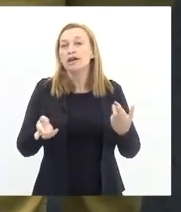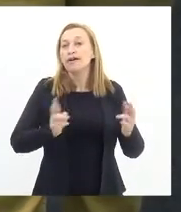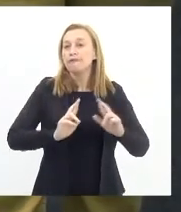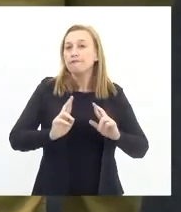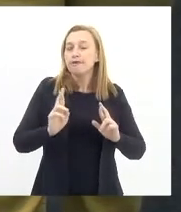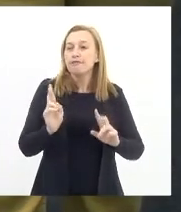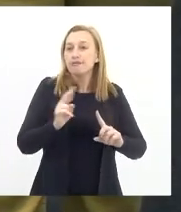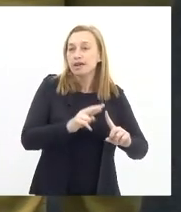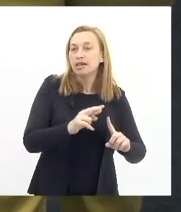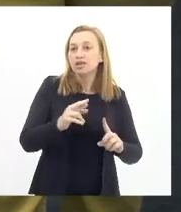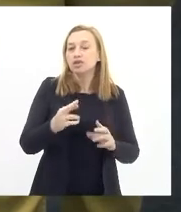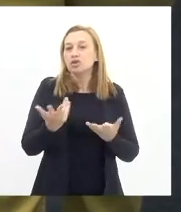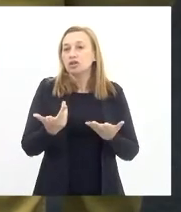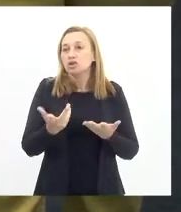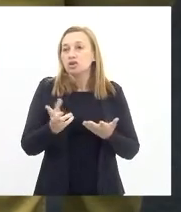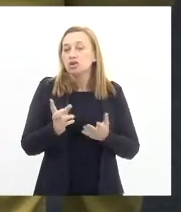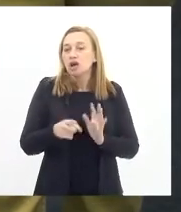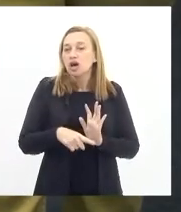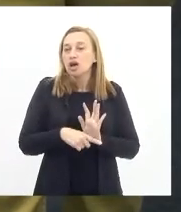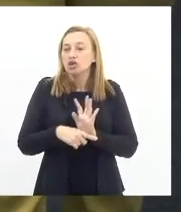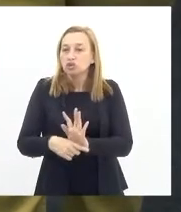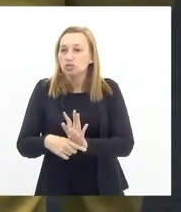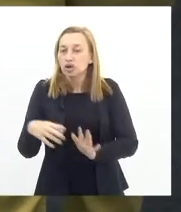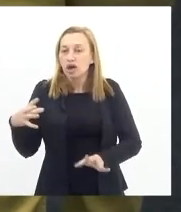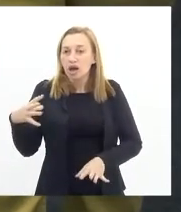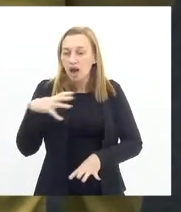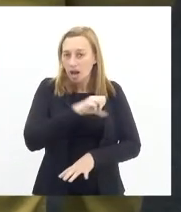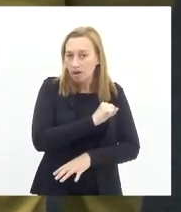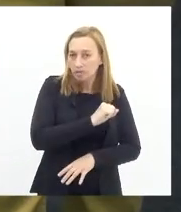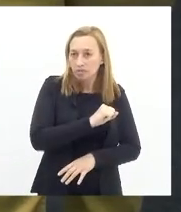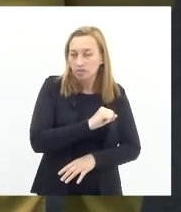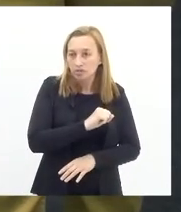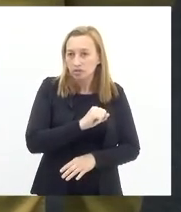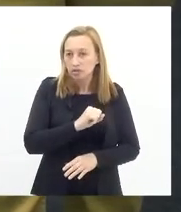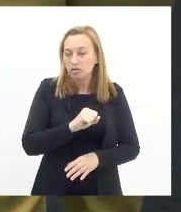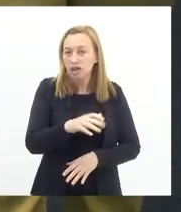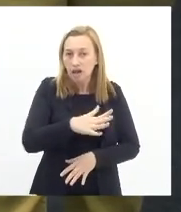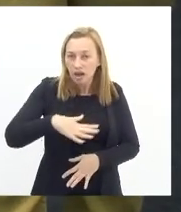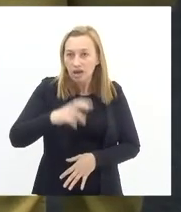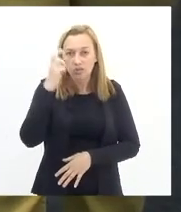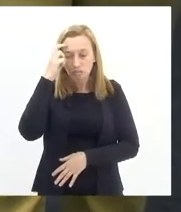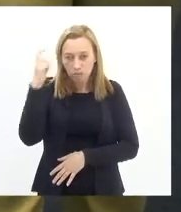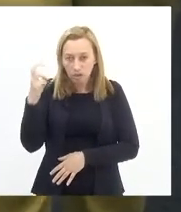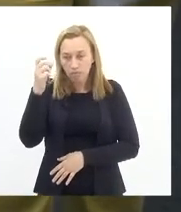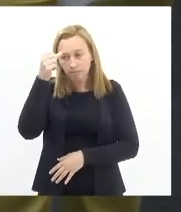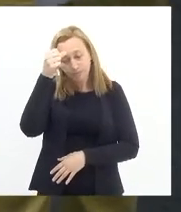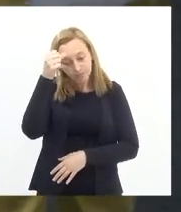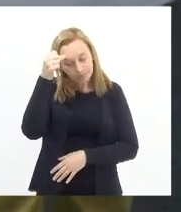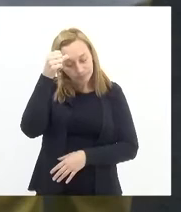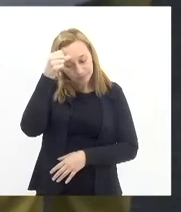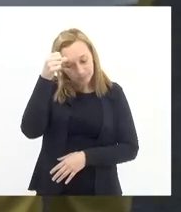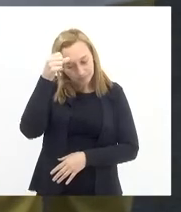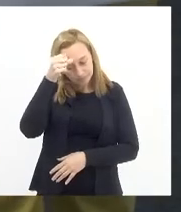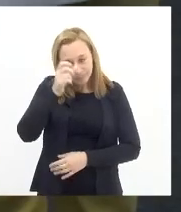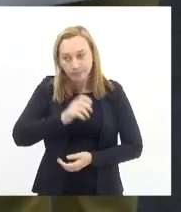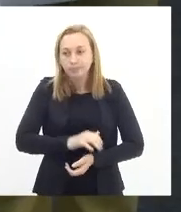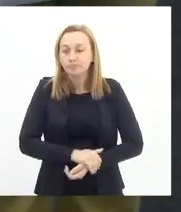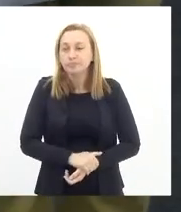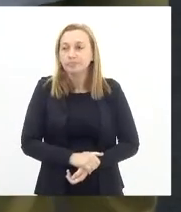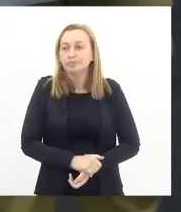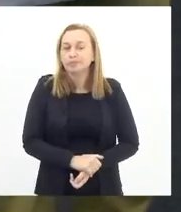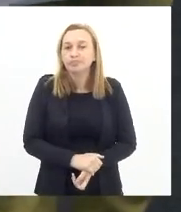o auxílio auxílio emergencial destinado ao setor cultural o o